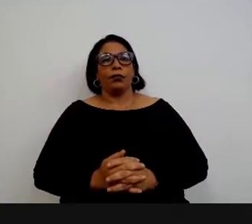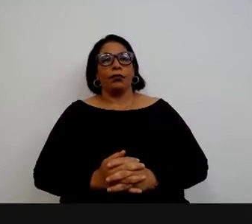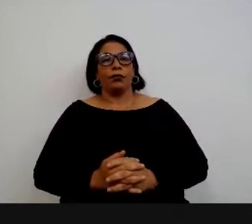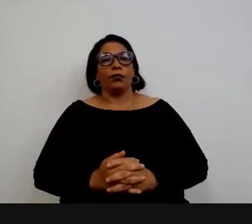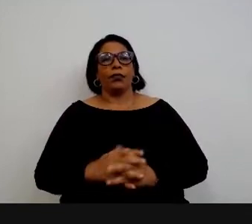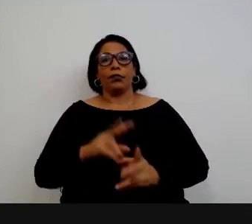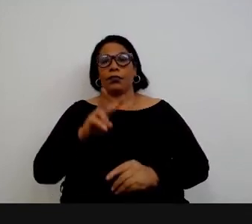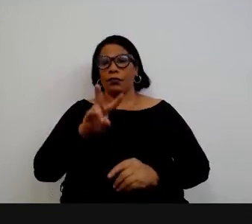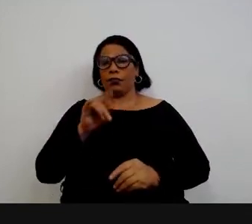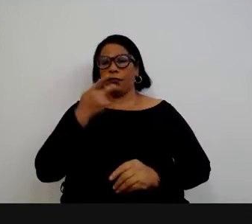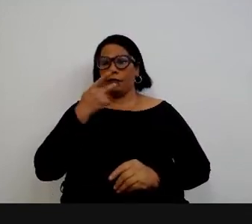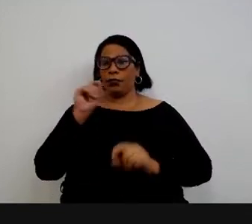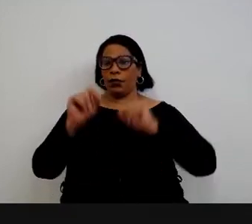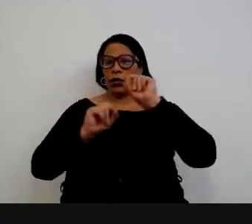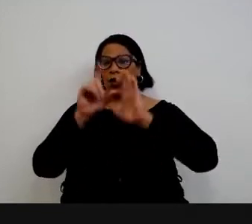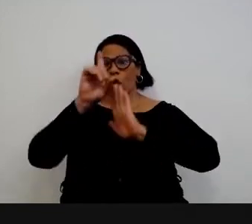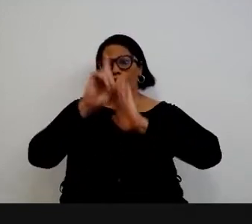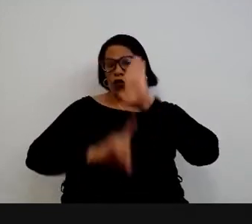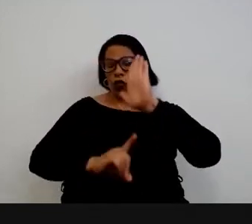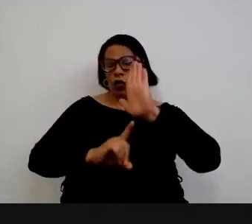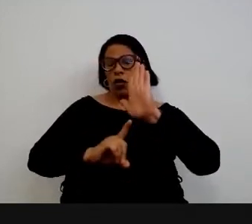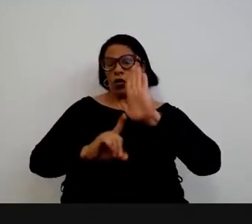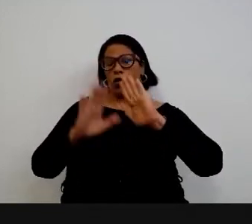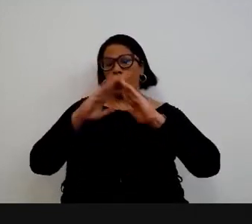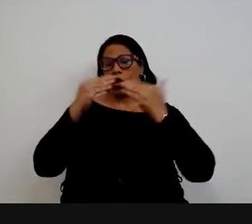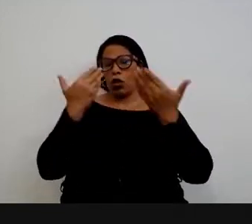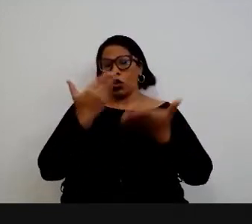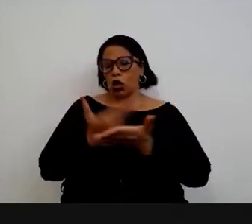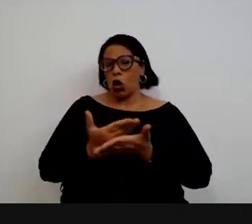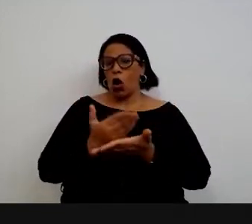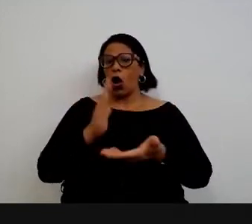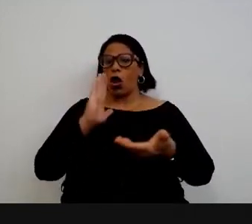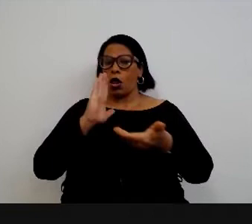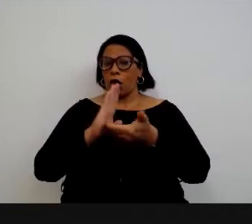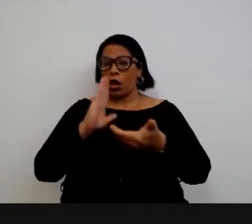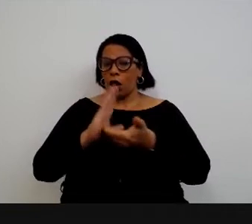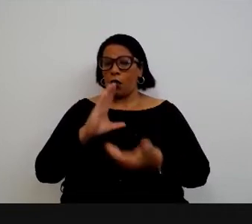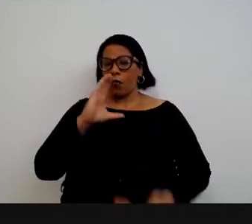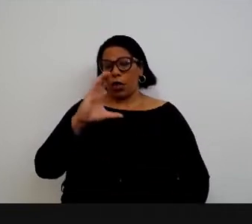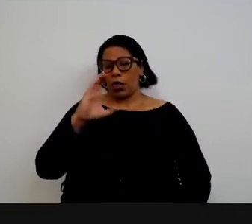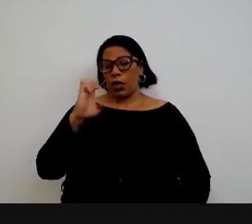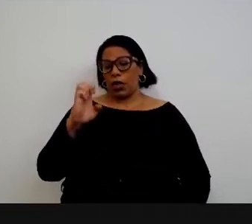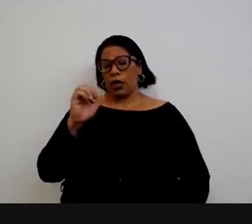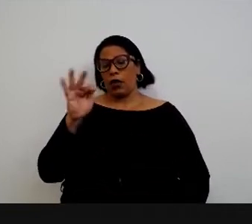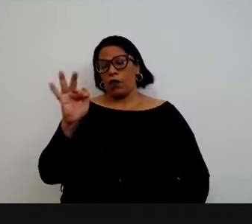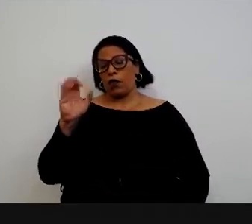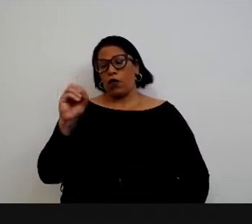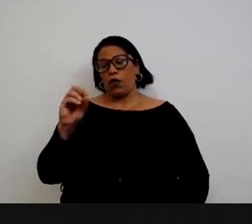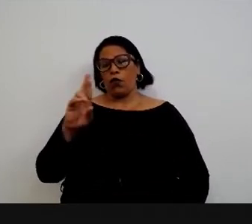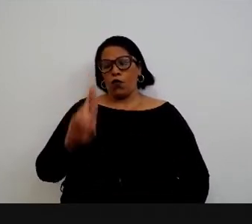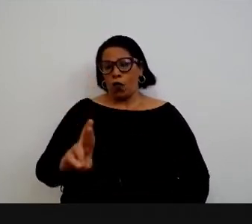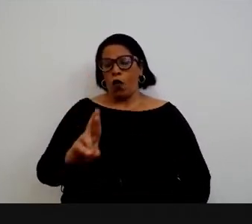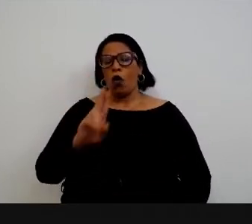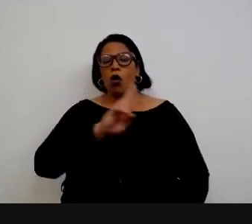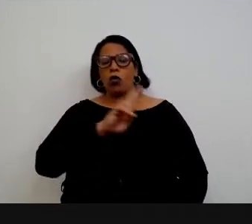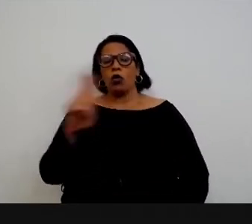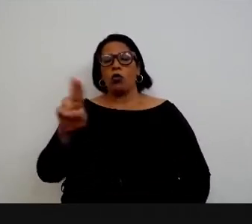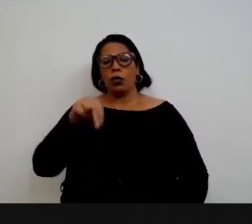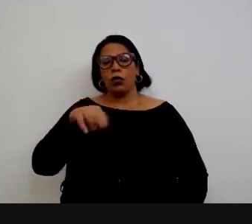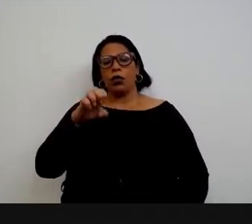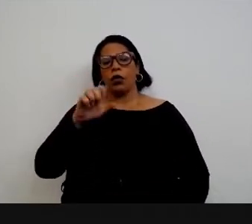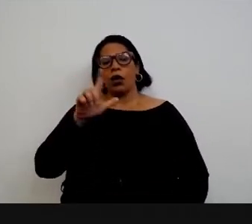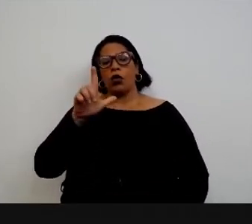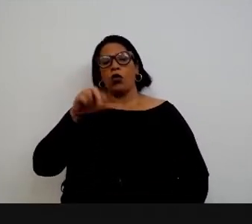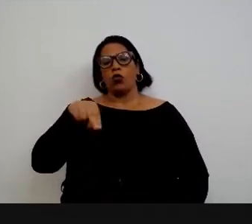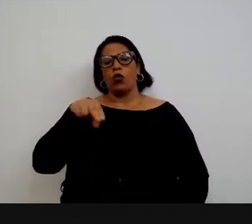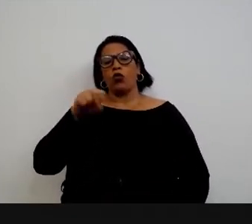Tem a palavra agora o diretor do Centro de Formação, Treinamento e Aperfeiçoamento da Câmara dos Deputados, o senhor Nelson Gomes,